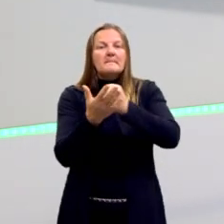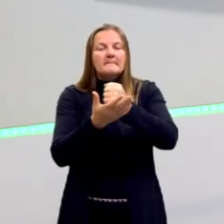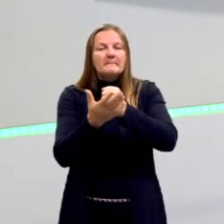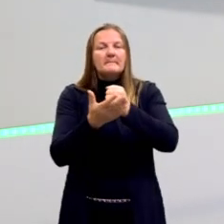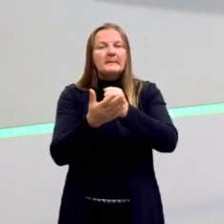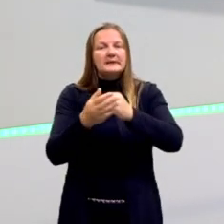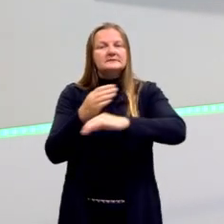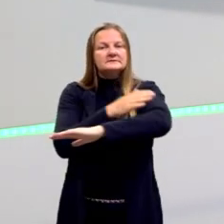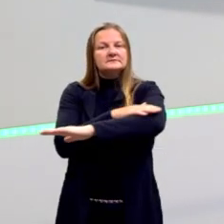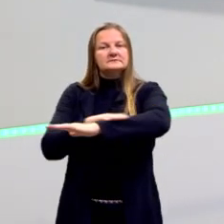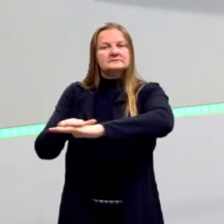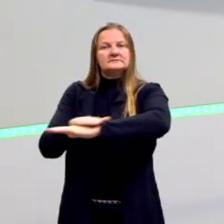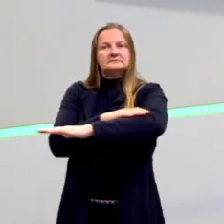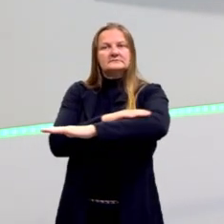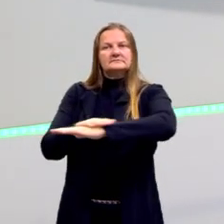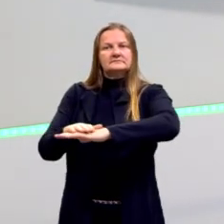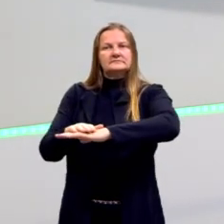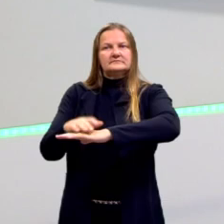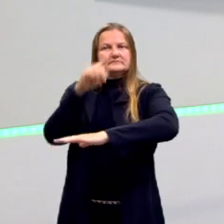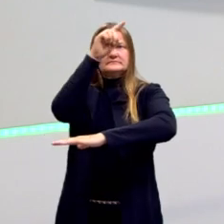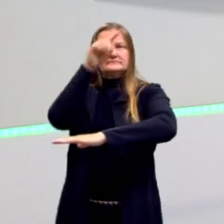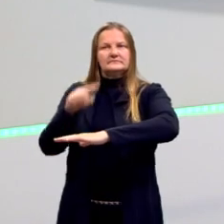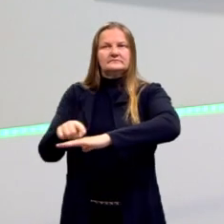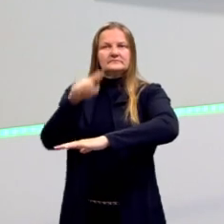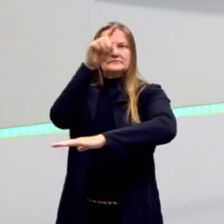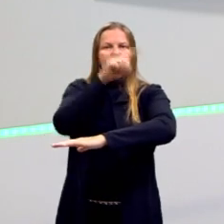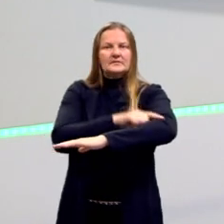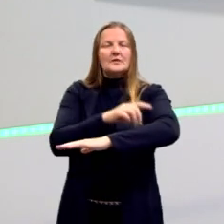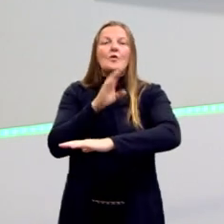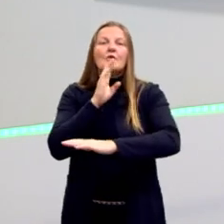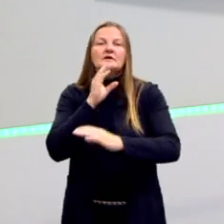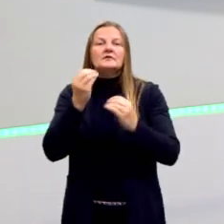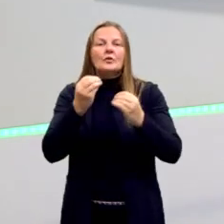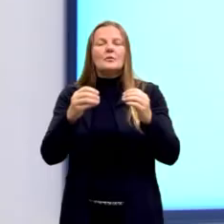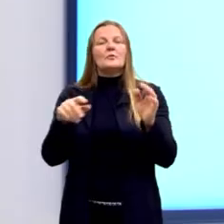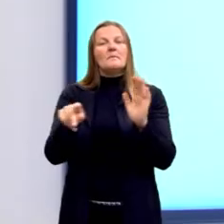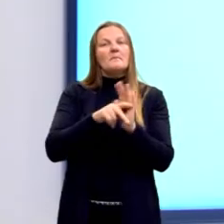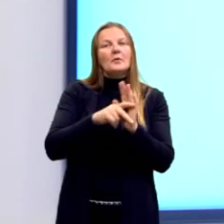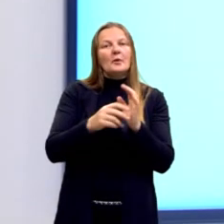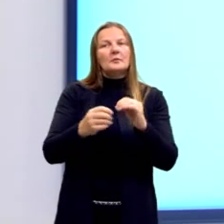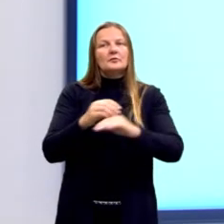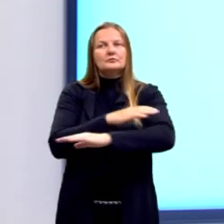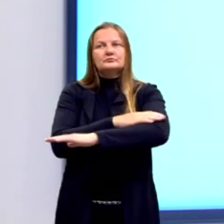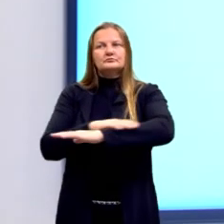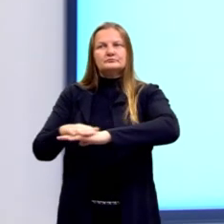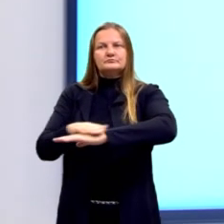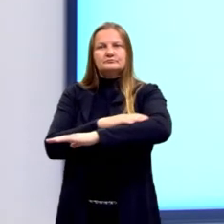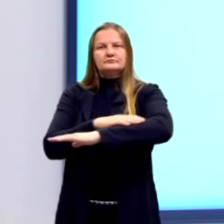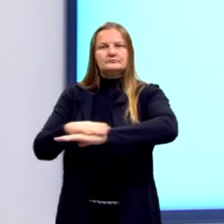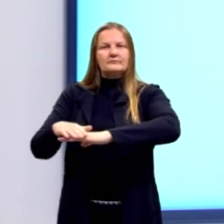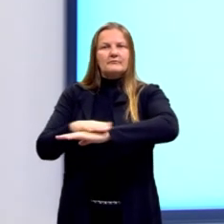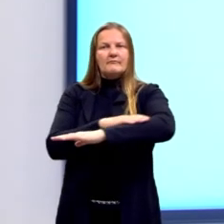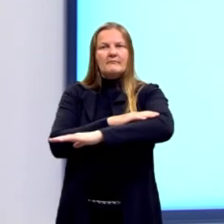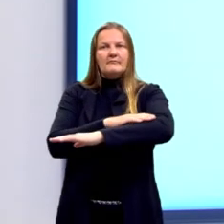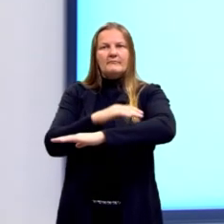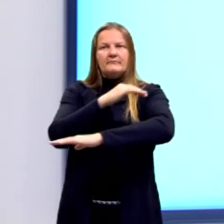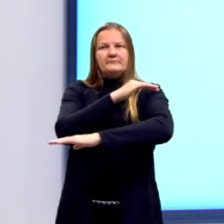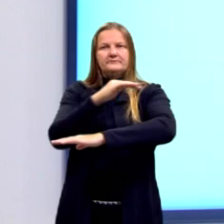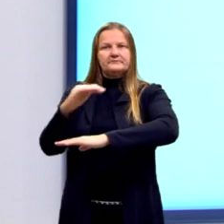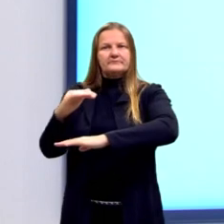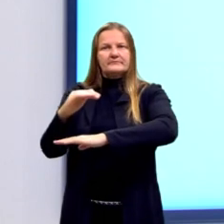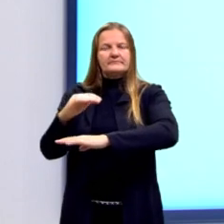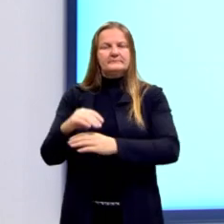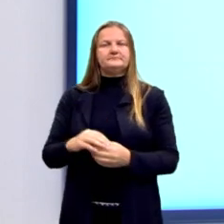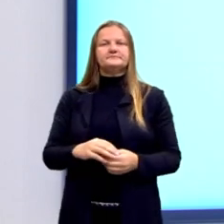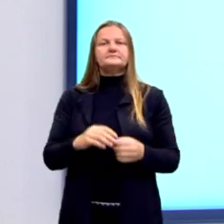um pouco as etapas do cálculo, conhecendo a propriedade da base média do triângulo. Então,